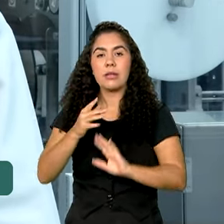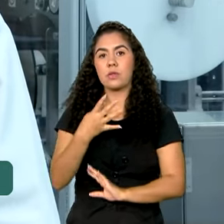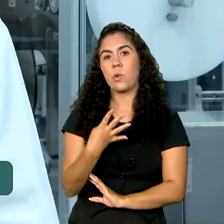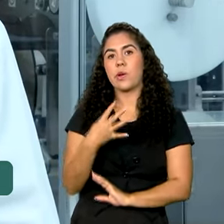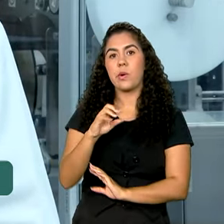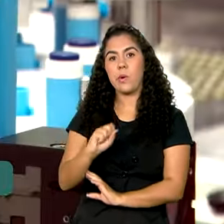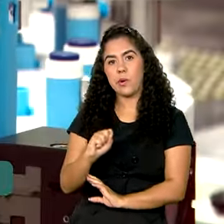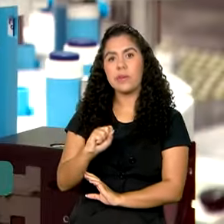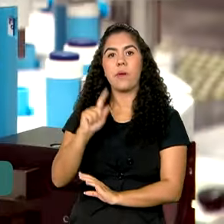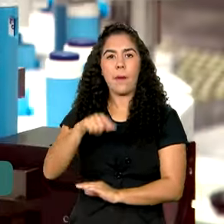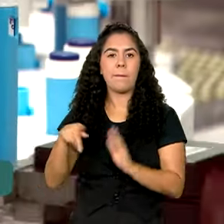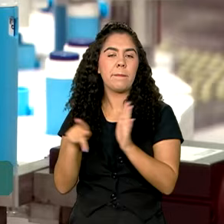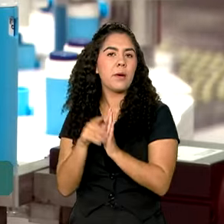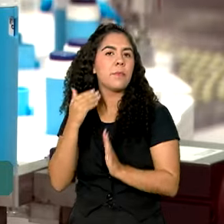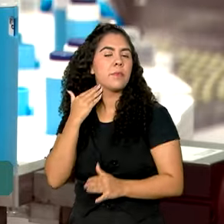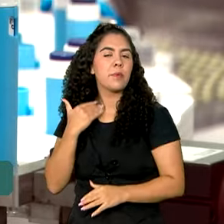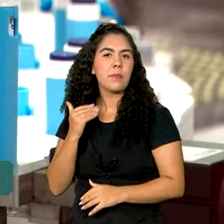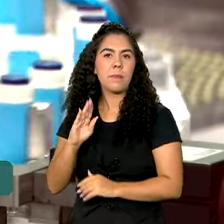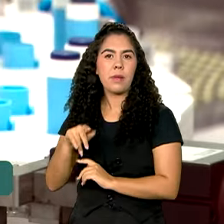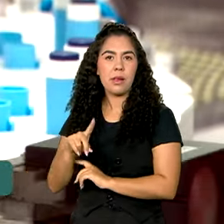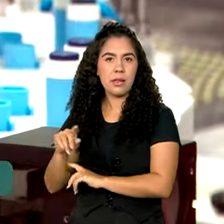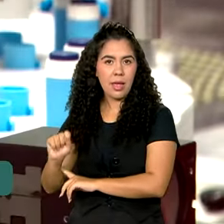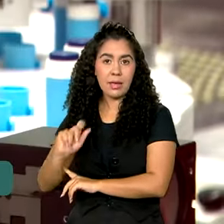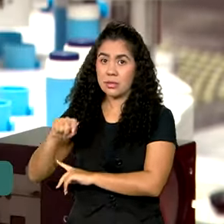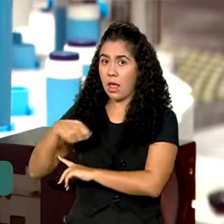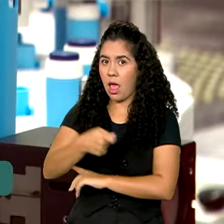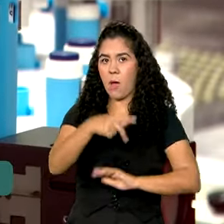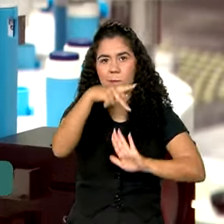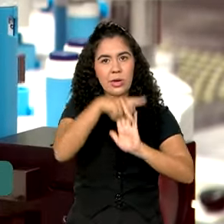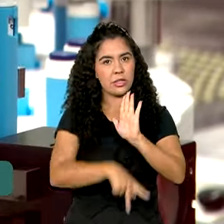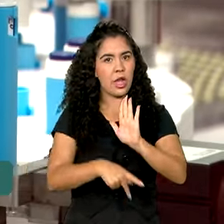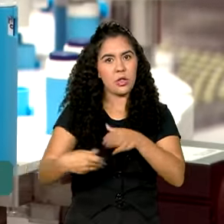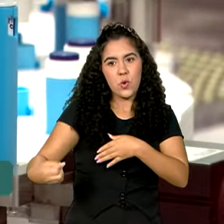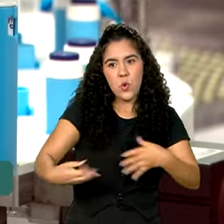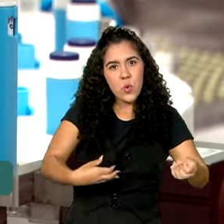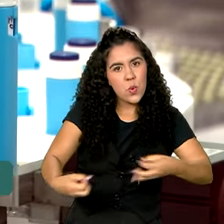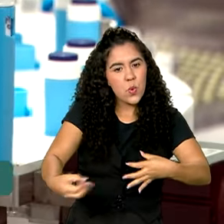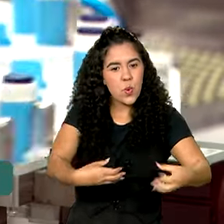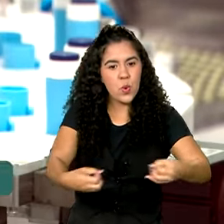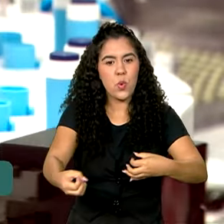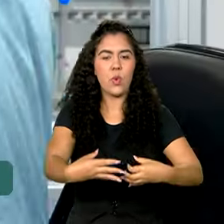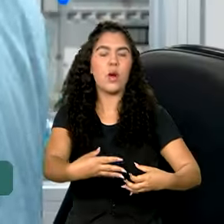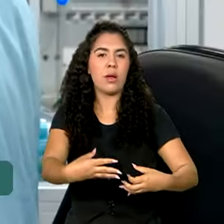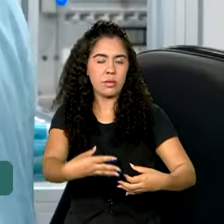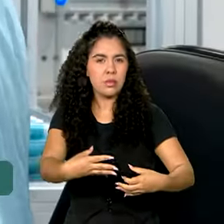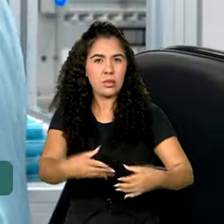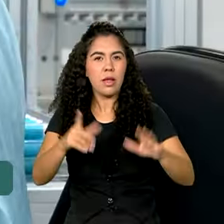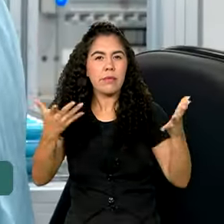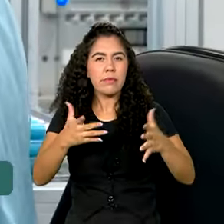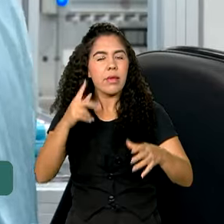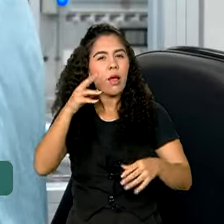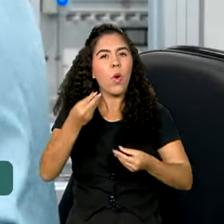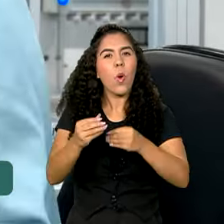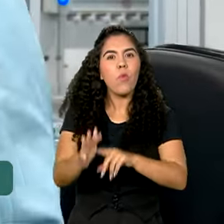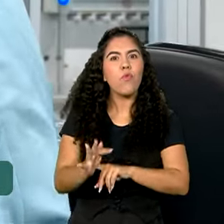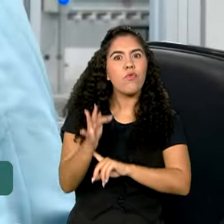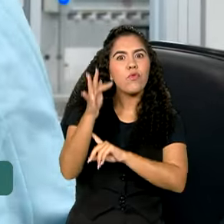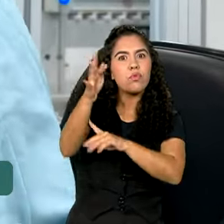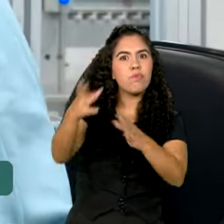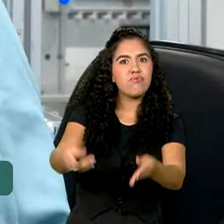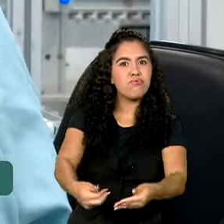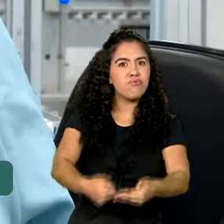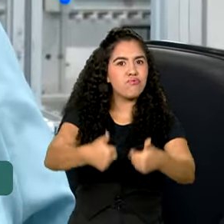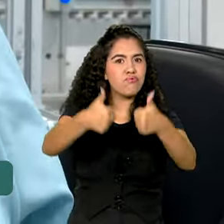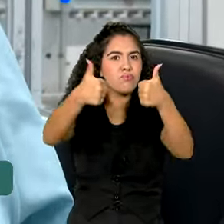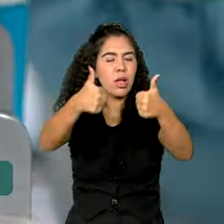aporte de BNDES. Esse é um projeto de inovação. Então, os acionistas têm essa visão do futuro, de inovação, não só